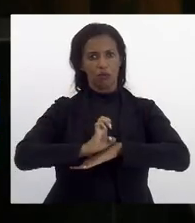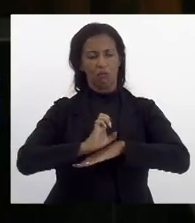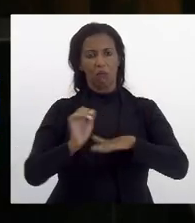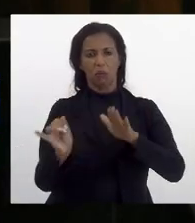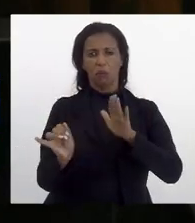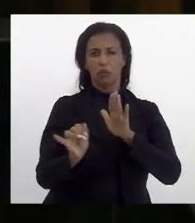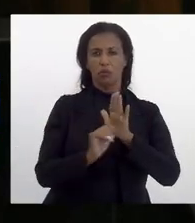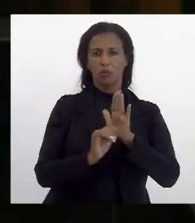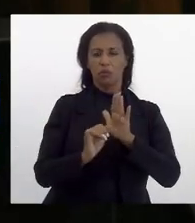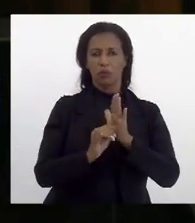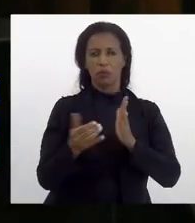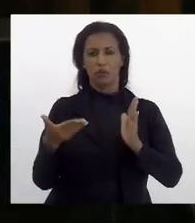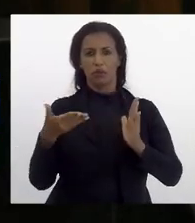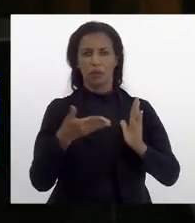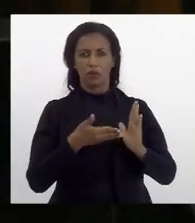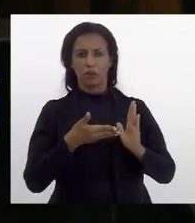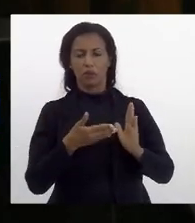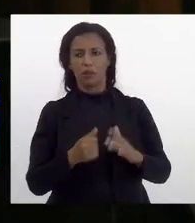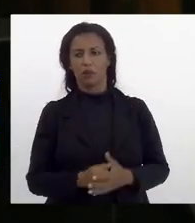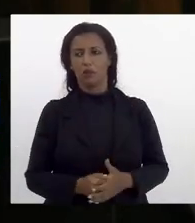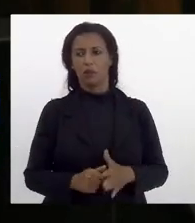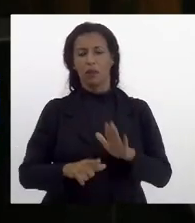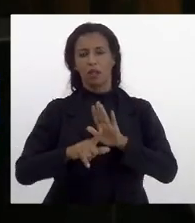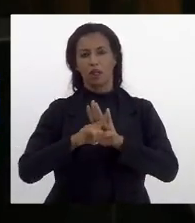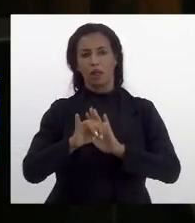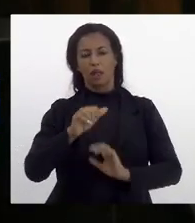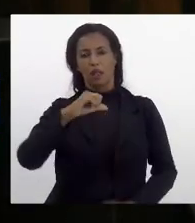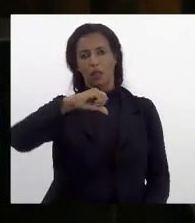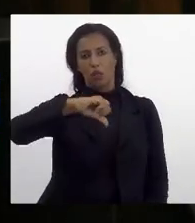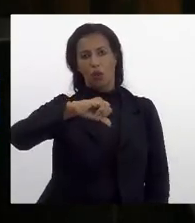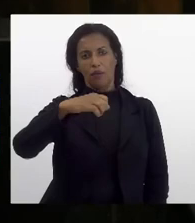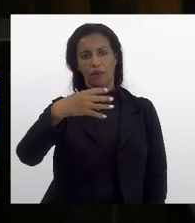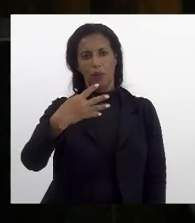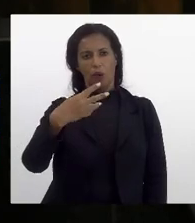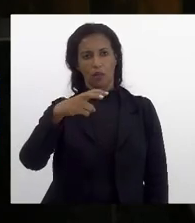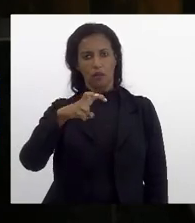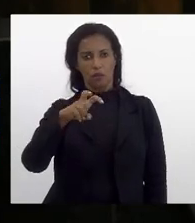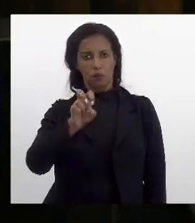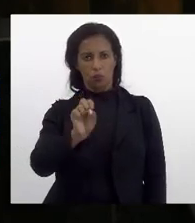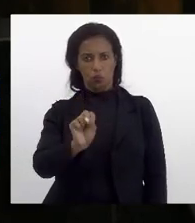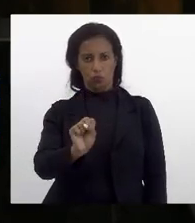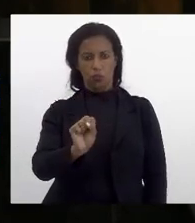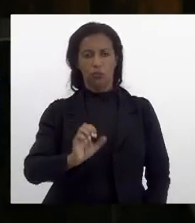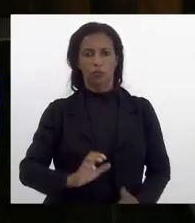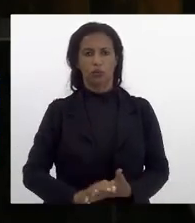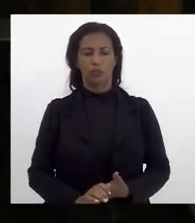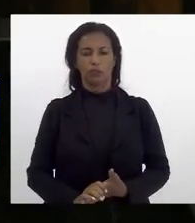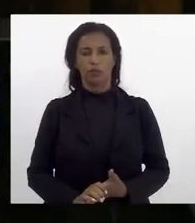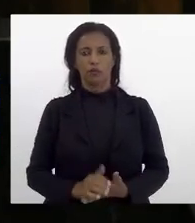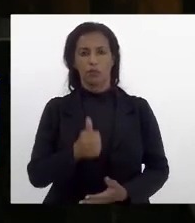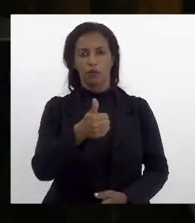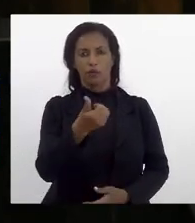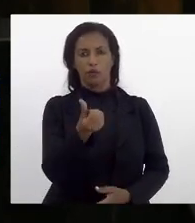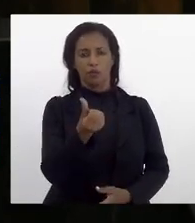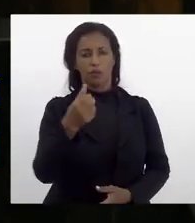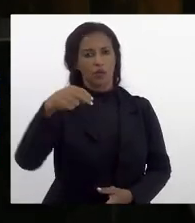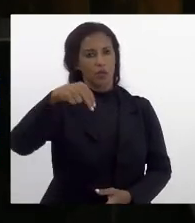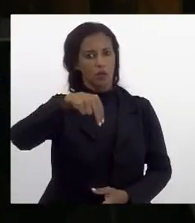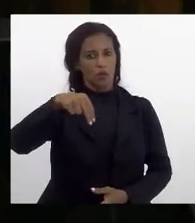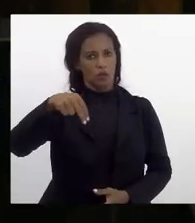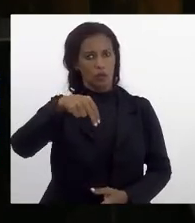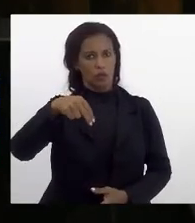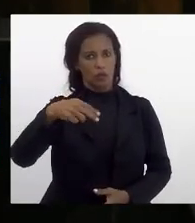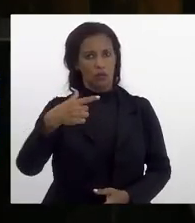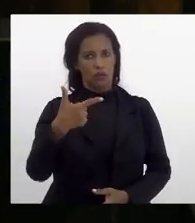publicar a lei 9458 de 16 de novembro de